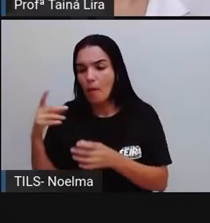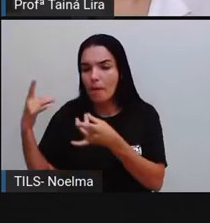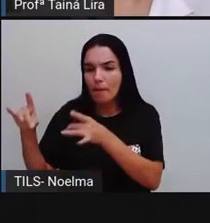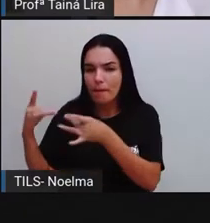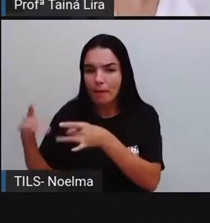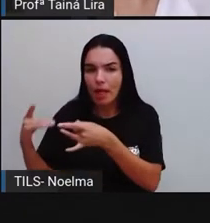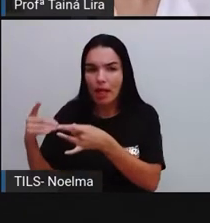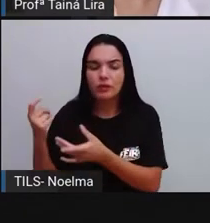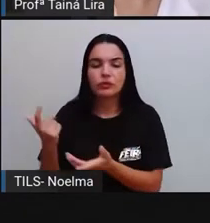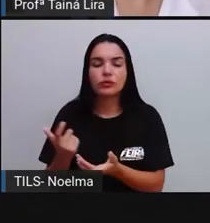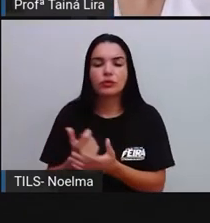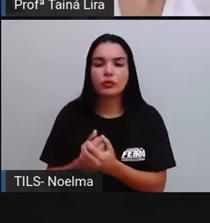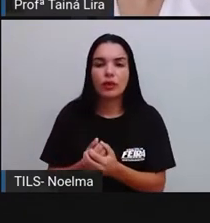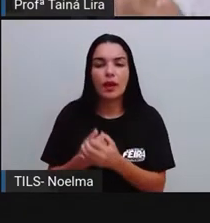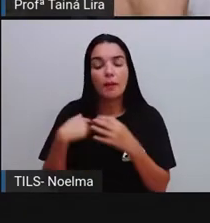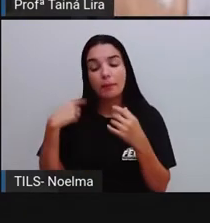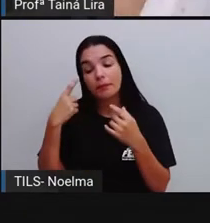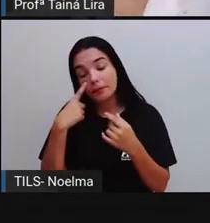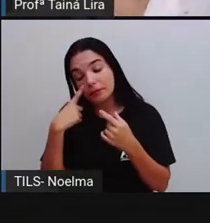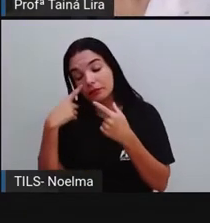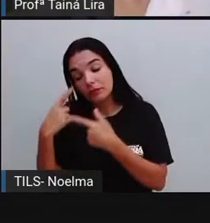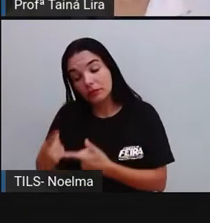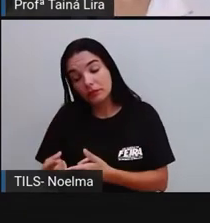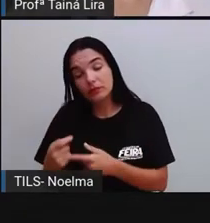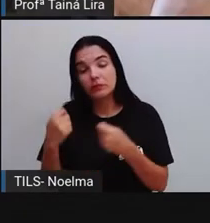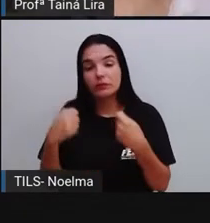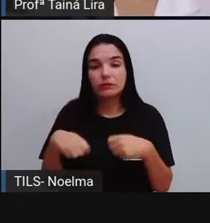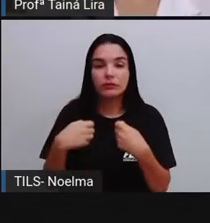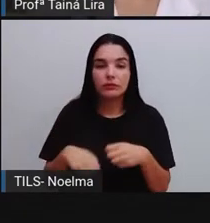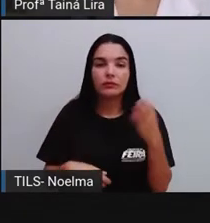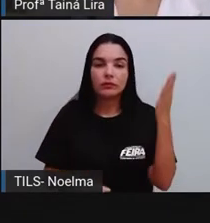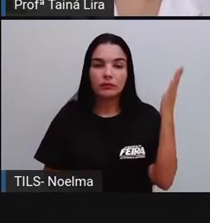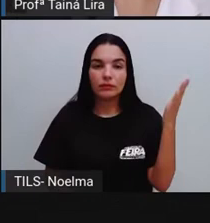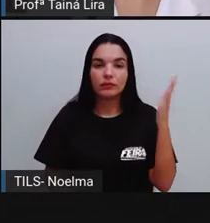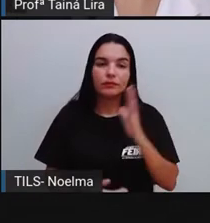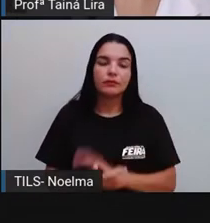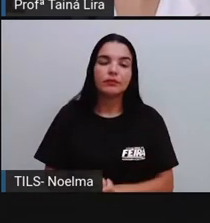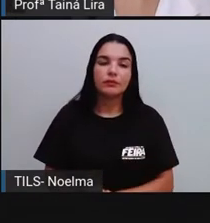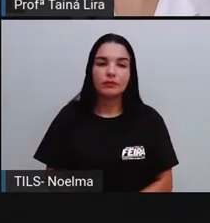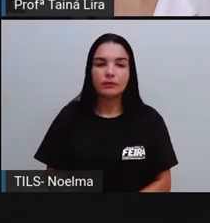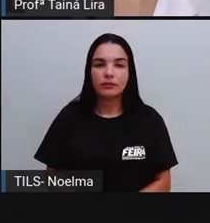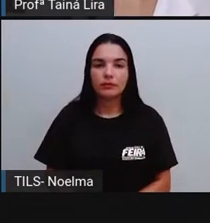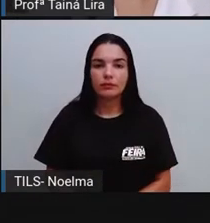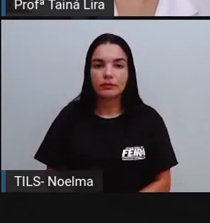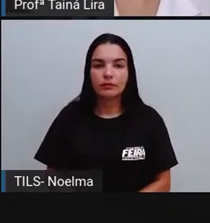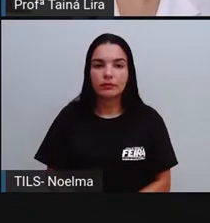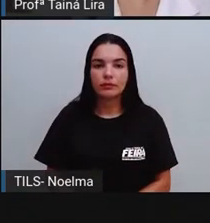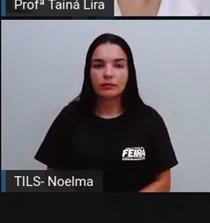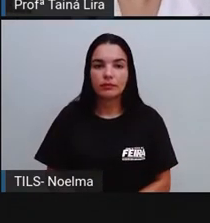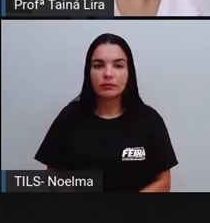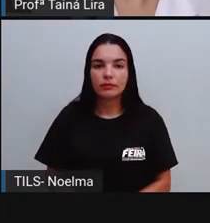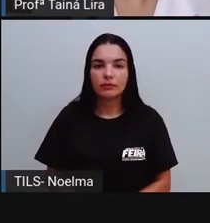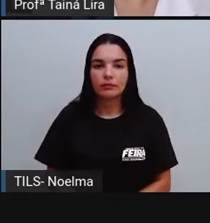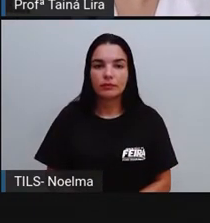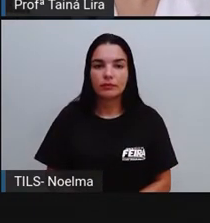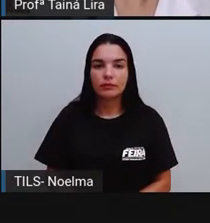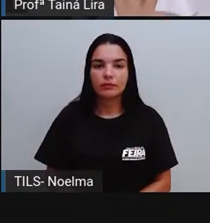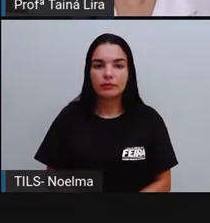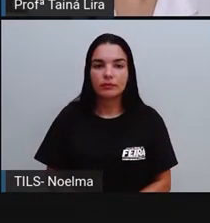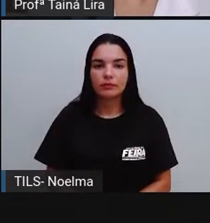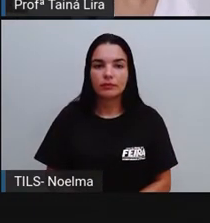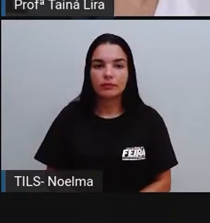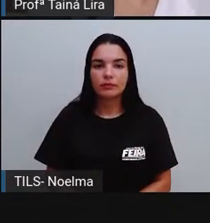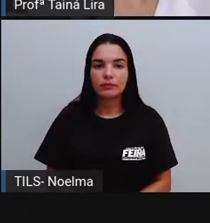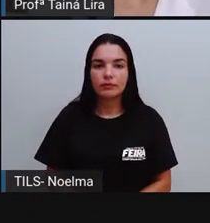a ação de colocar lá a lixeira se a gente não colocar o nosso lixinho no local